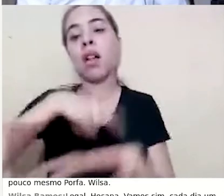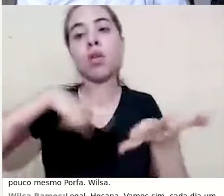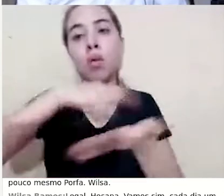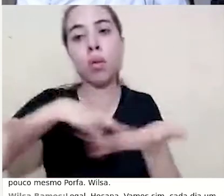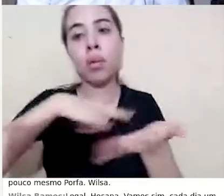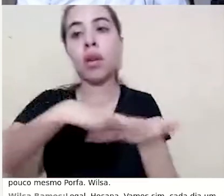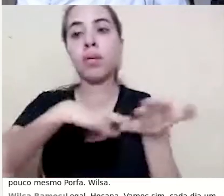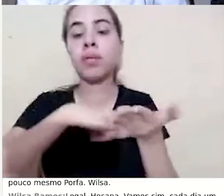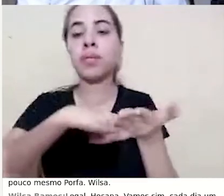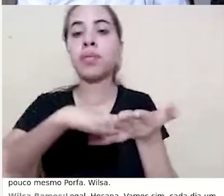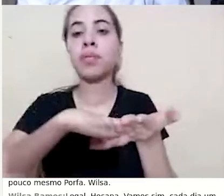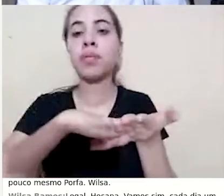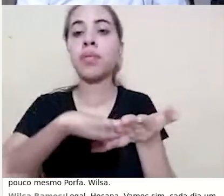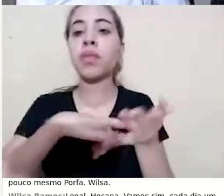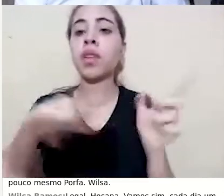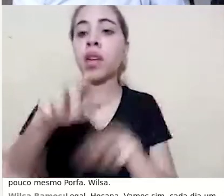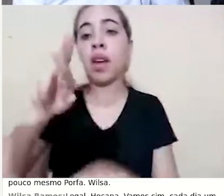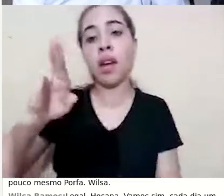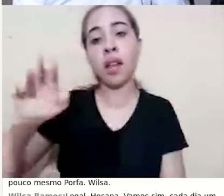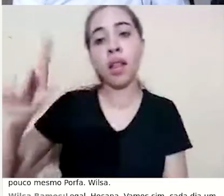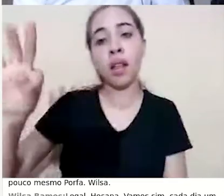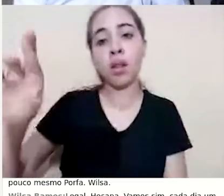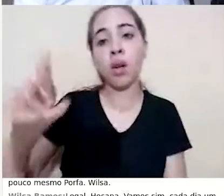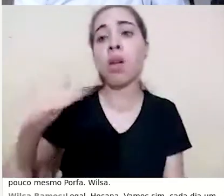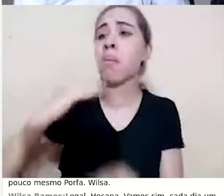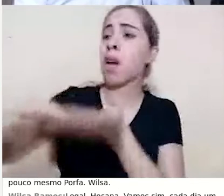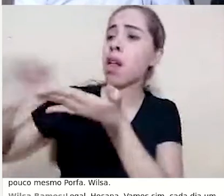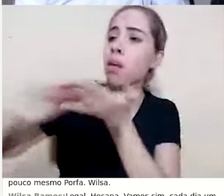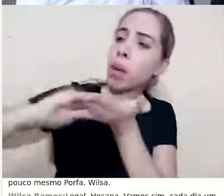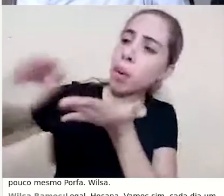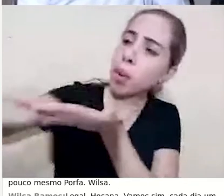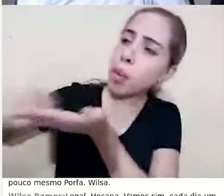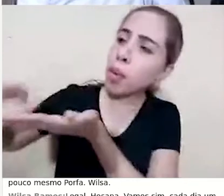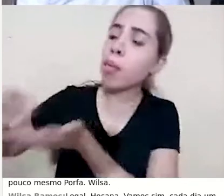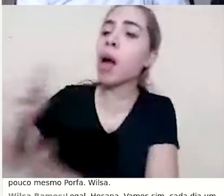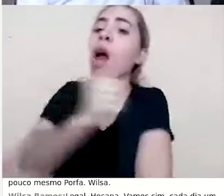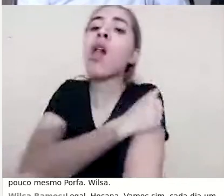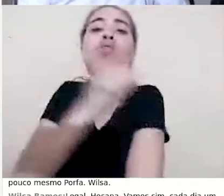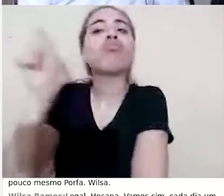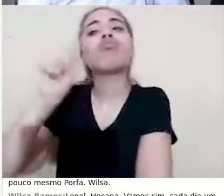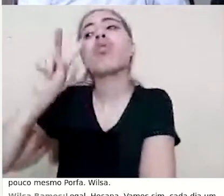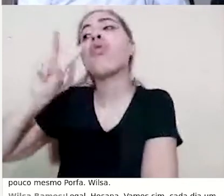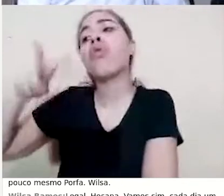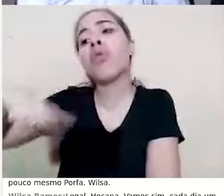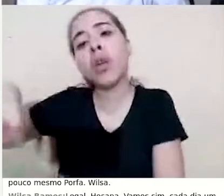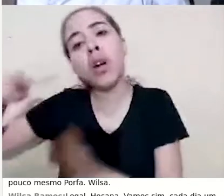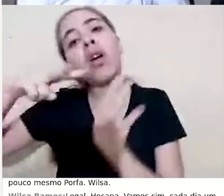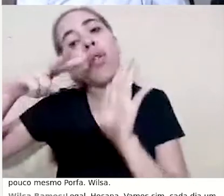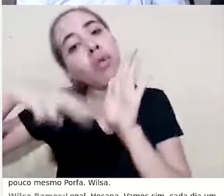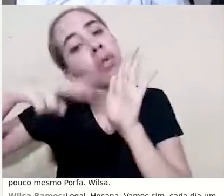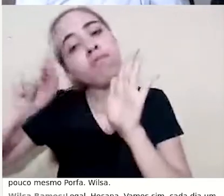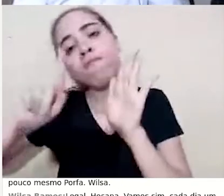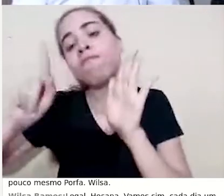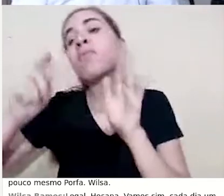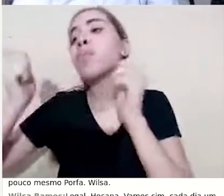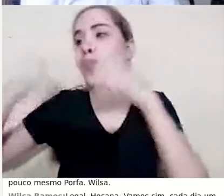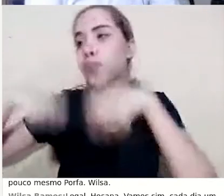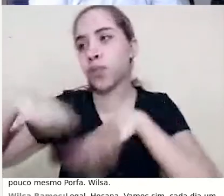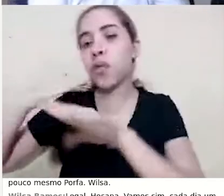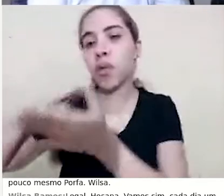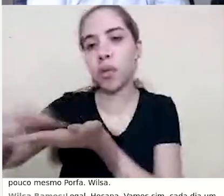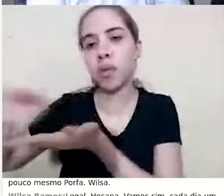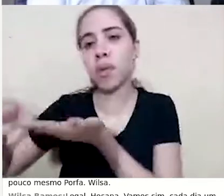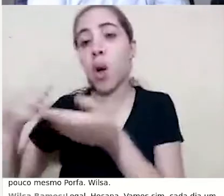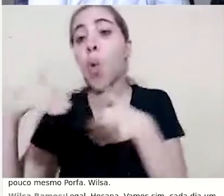e posso mandar uma mensagem para todos esses alunos que não viram o recurso. Quando eu seleciono enviar mensagem,